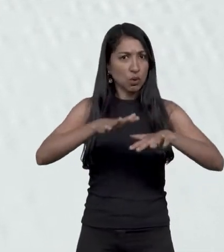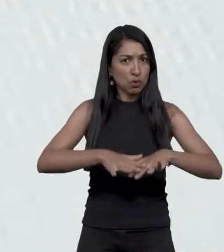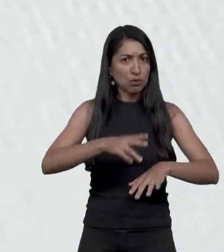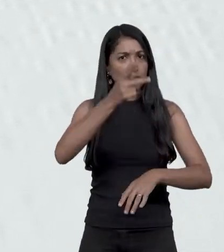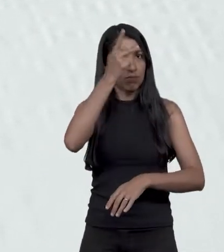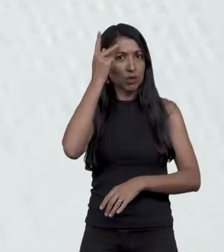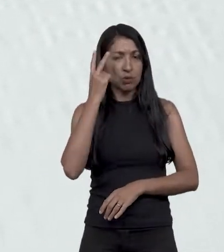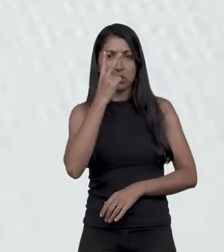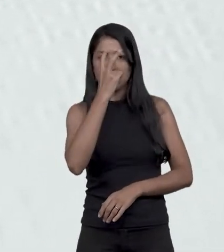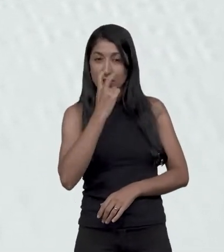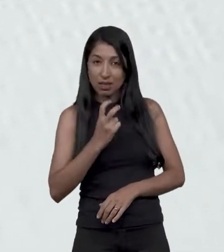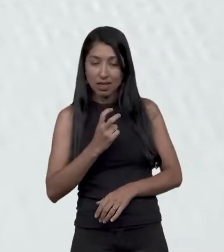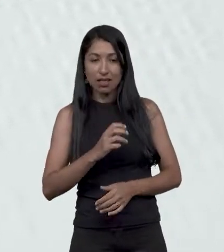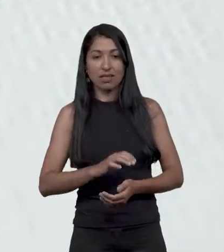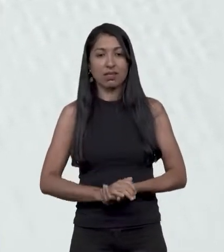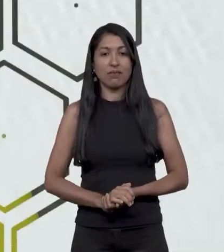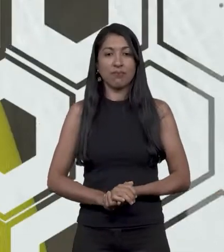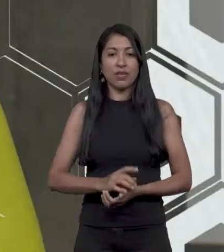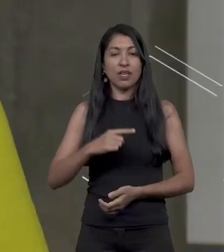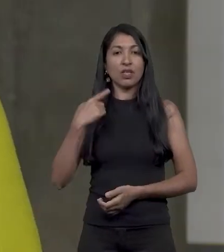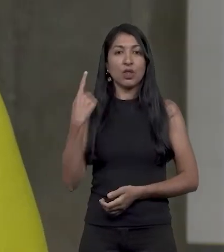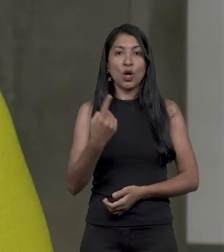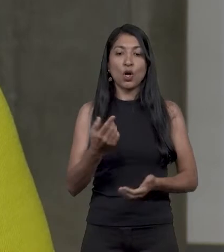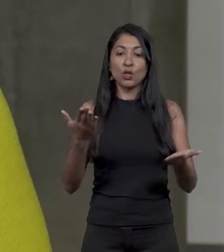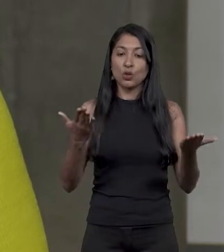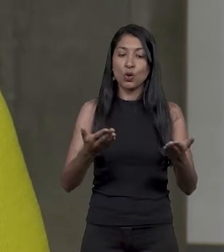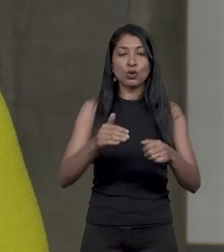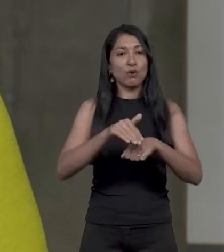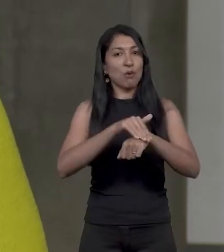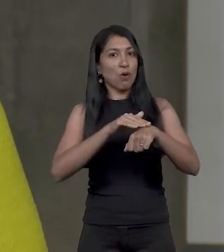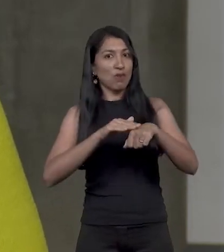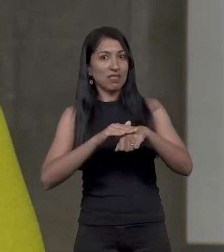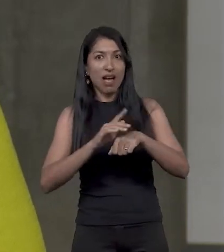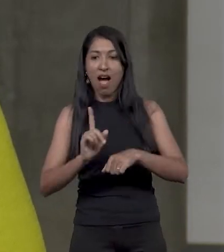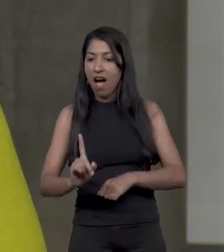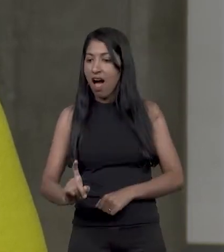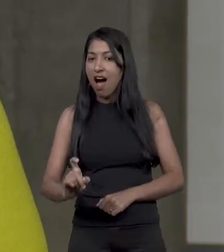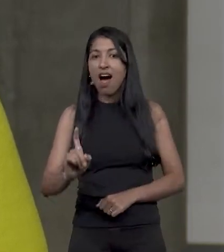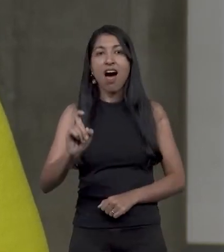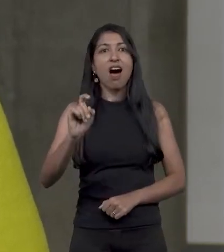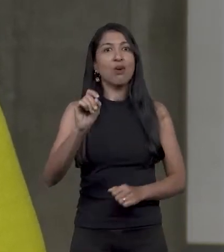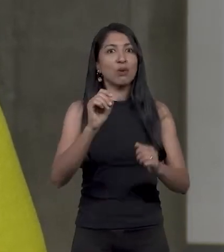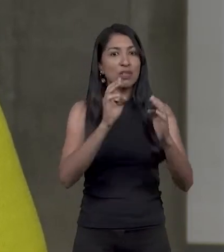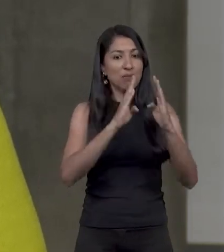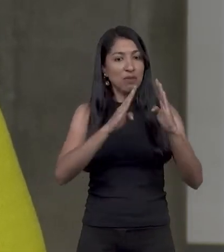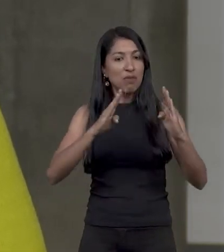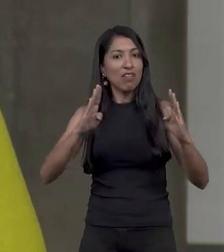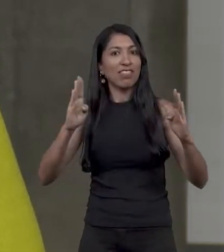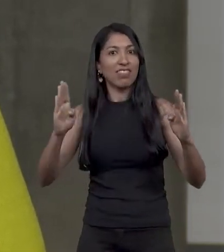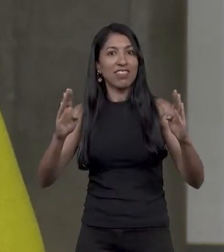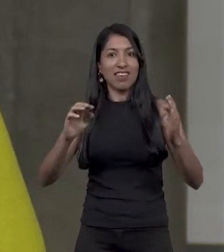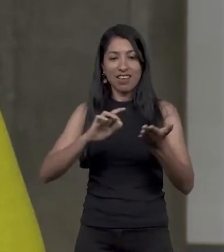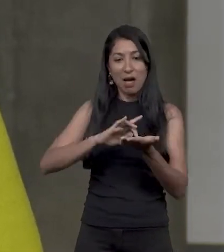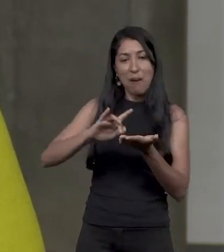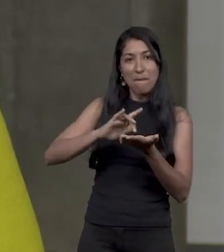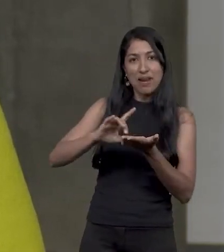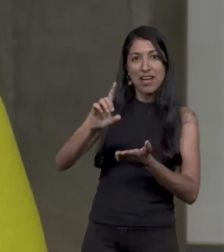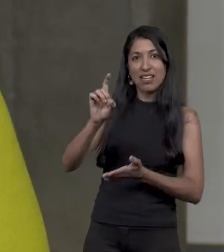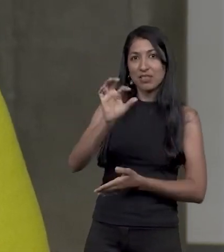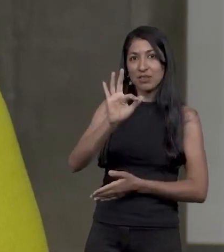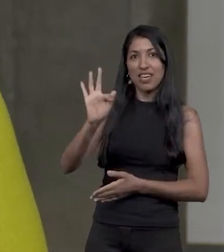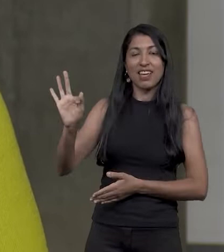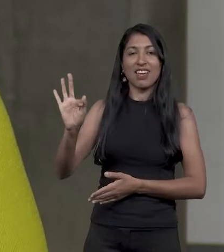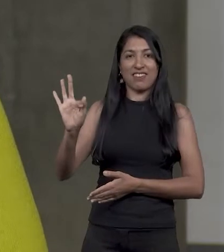e com baixa visão. Nós vamos falar hoje sobre a única Biblioteca Braille do Distrito Federal.